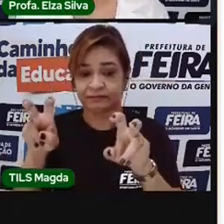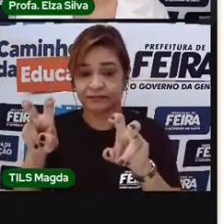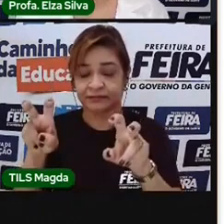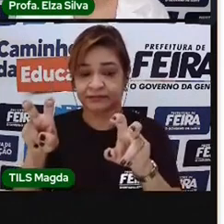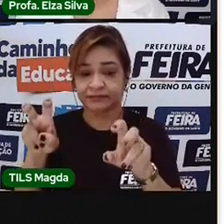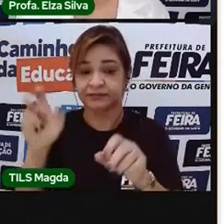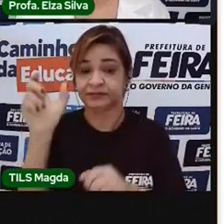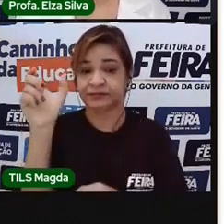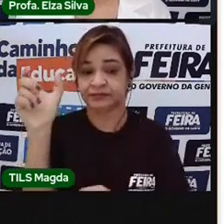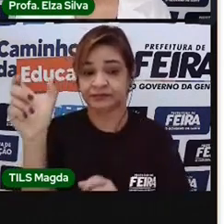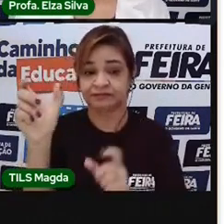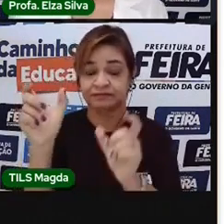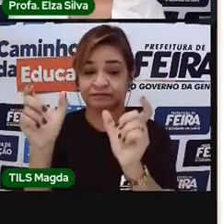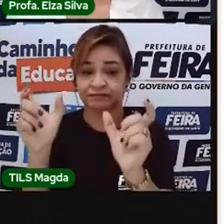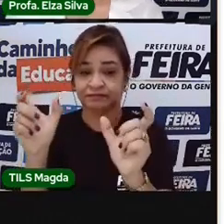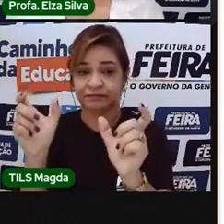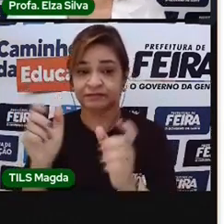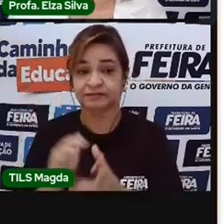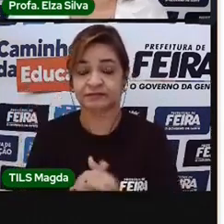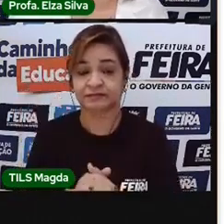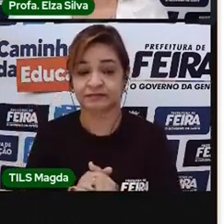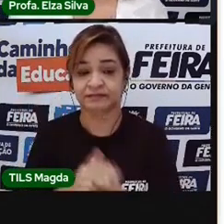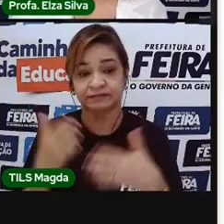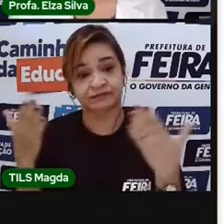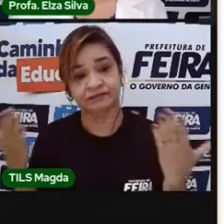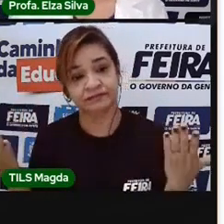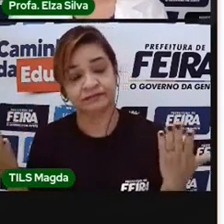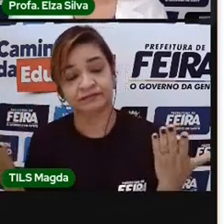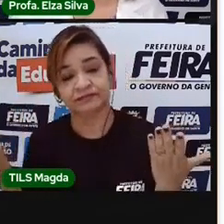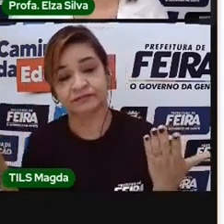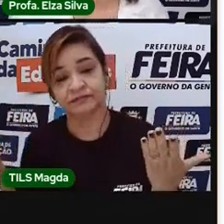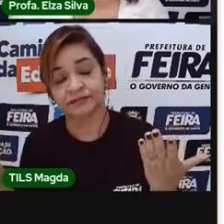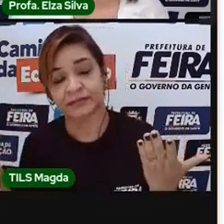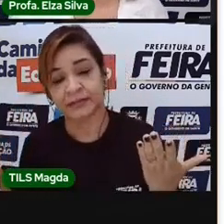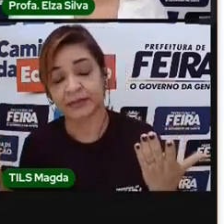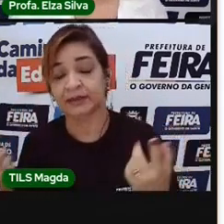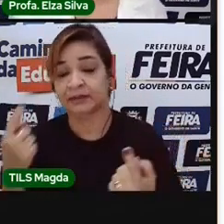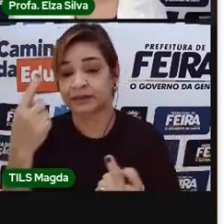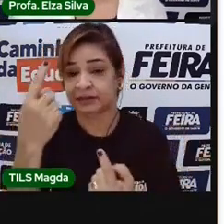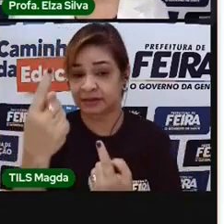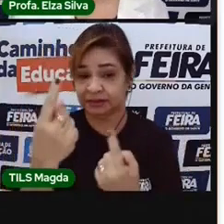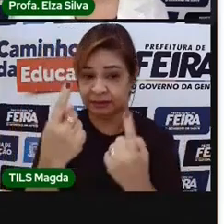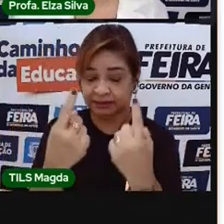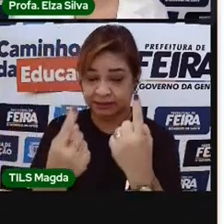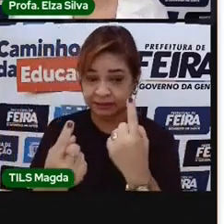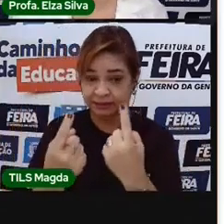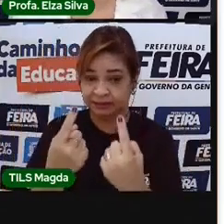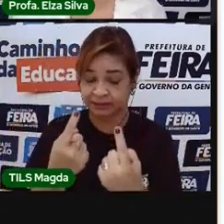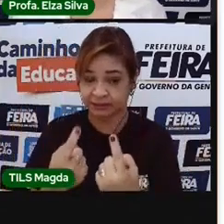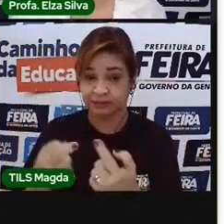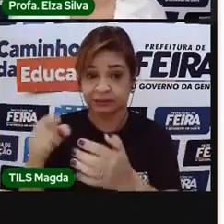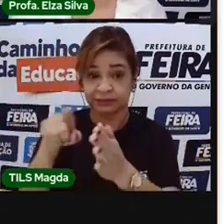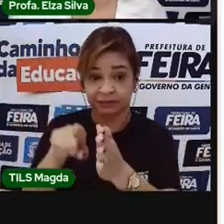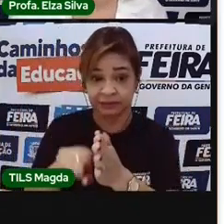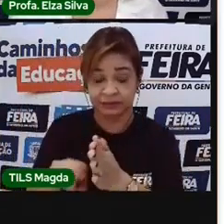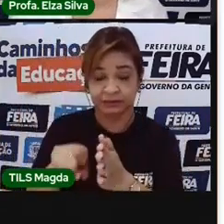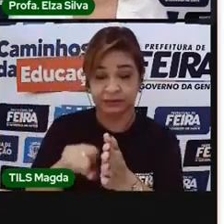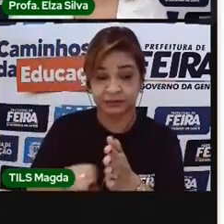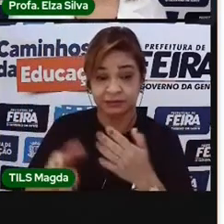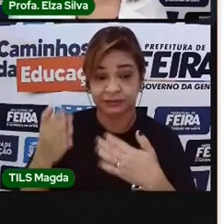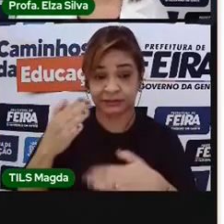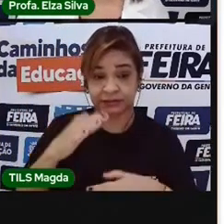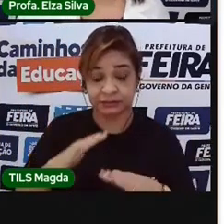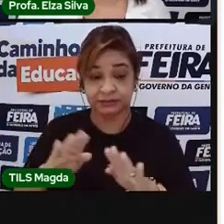palavras. E é isso, meus queridos amigos, cada comando desse, você pode ir explorando gradativamente.